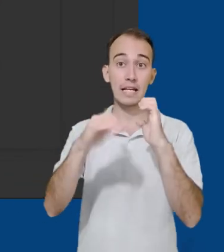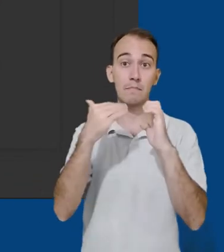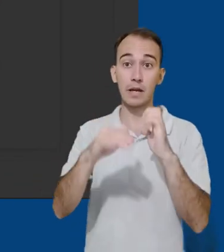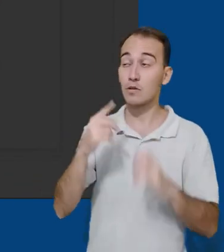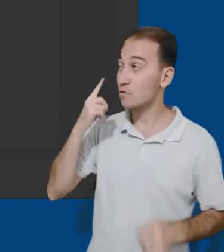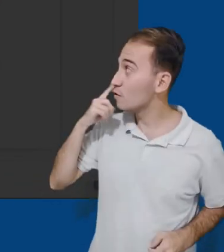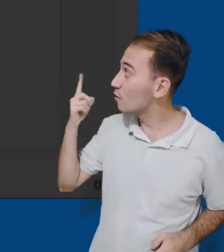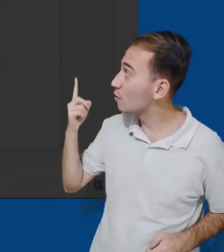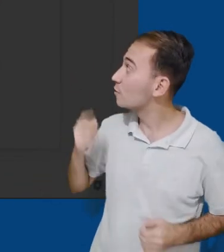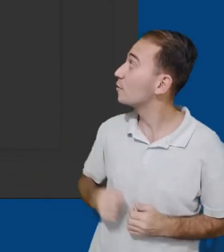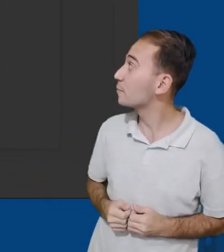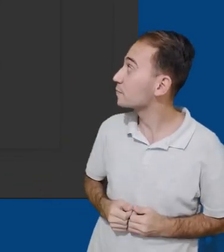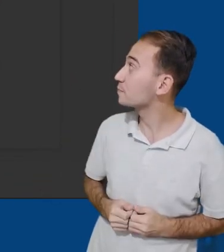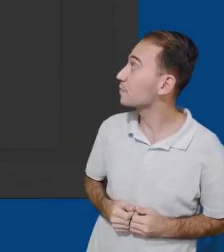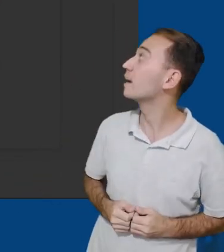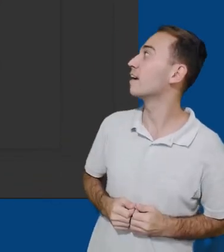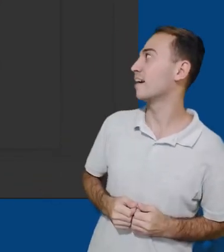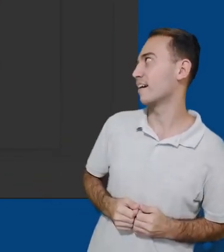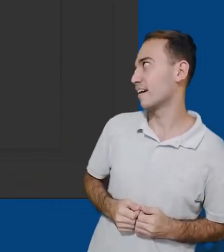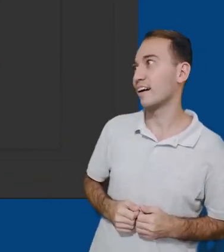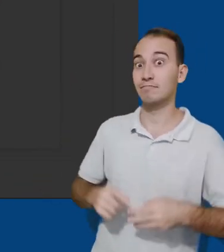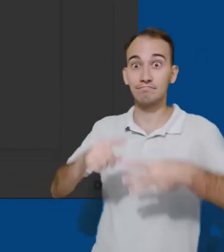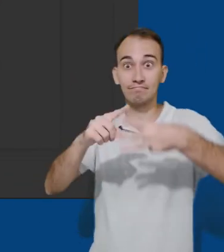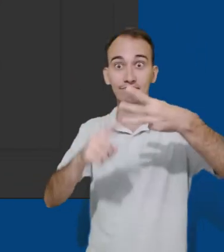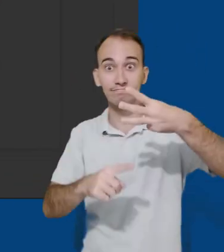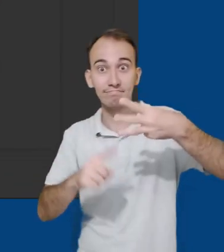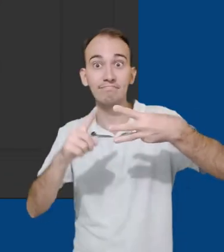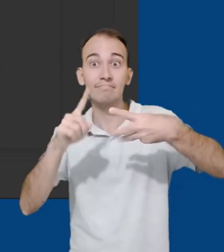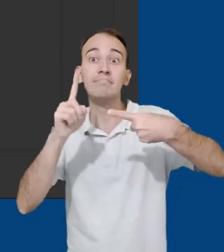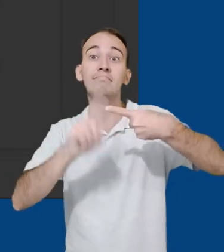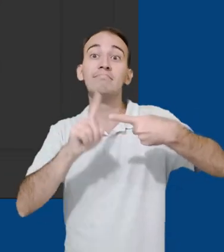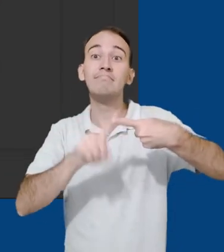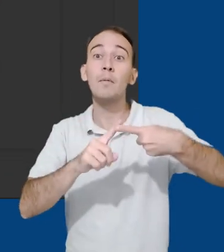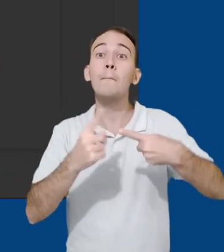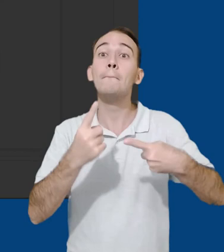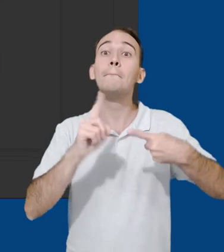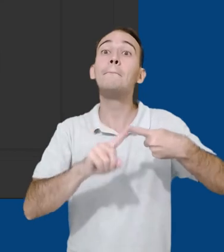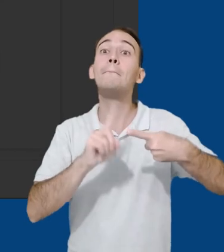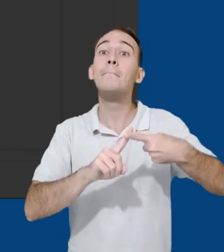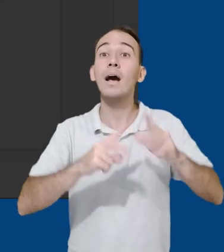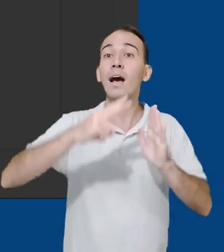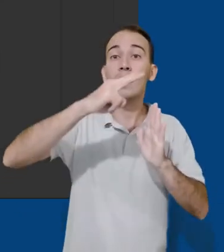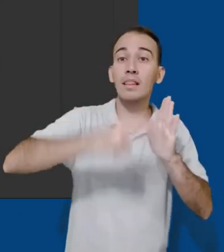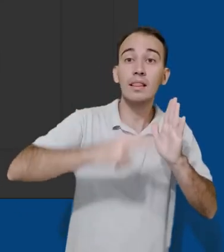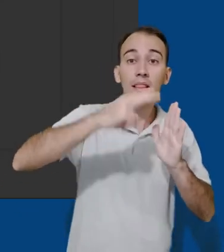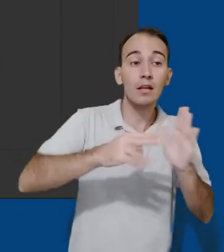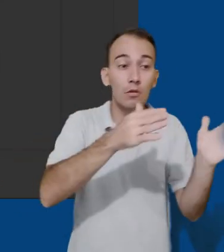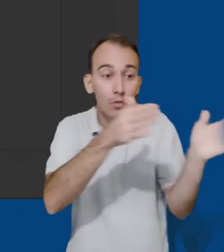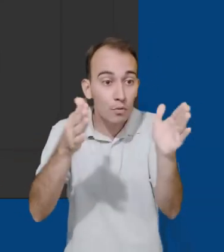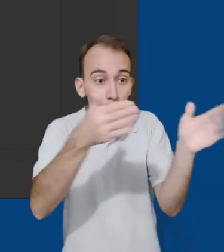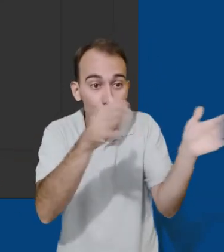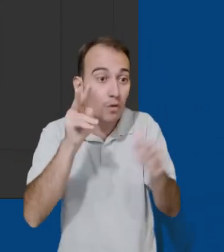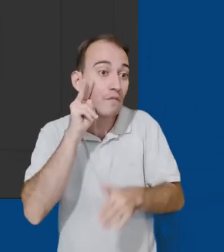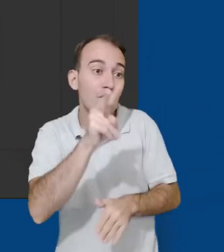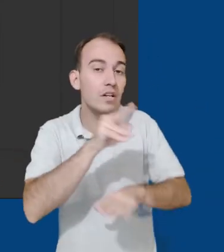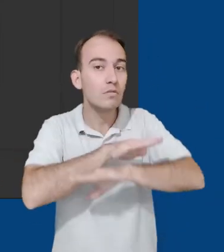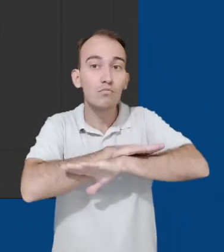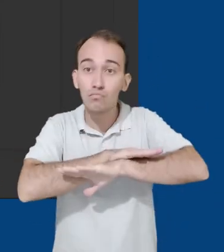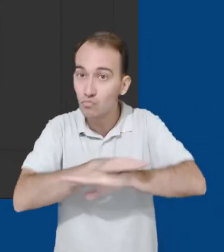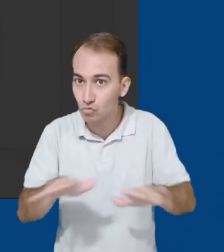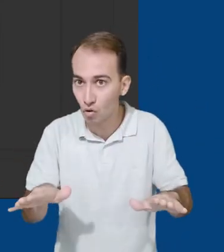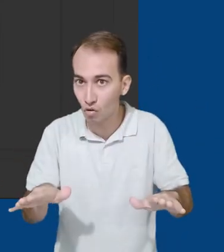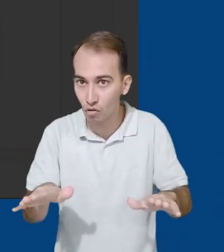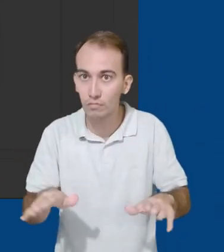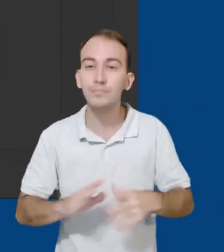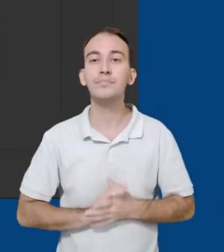o e-mail das pessoas com quem queremos compartilhar e definimos as permissões que essa pessoa terá. Se